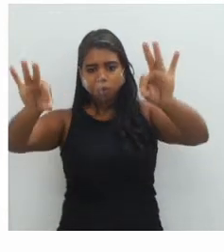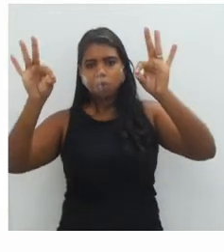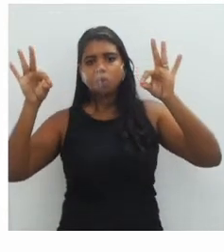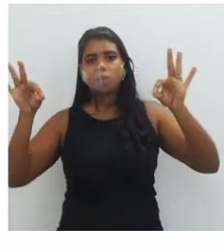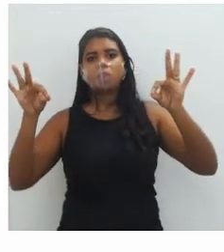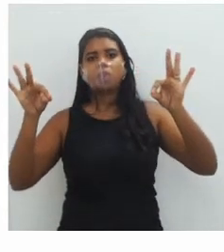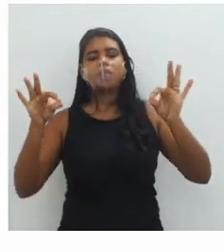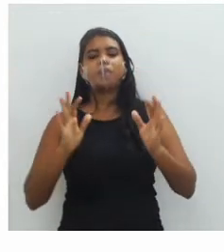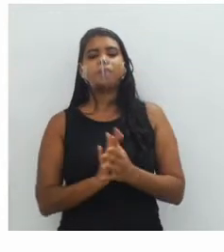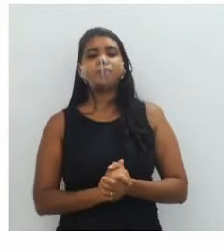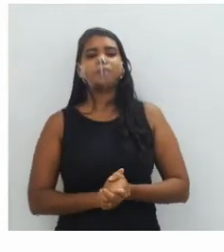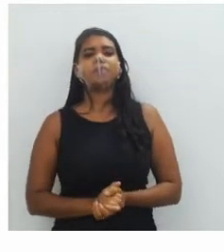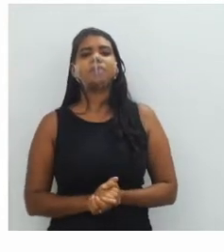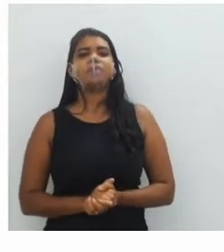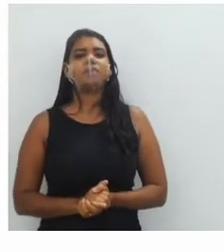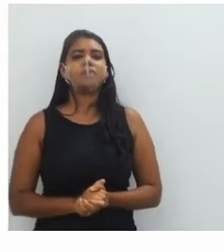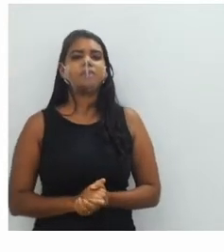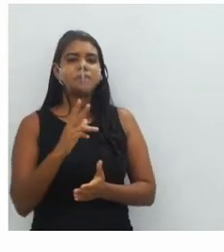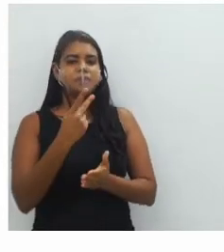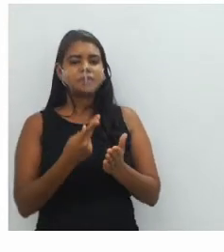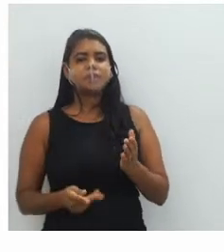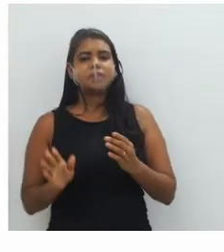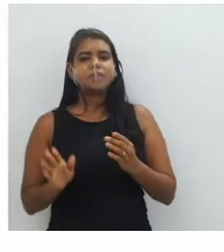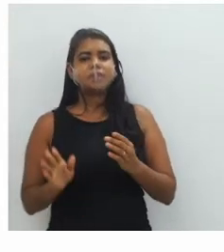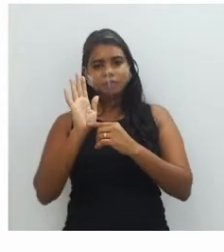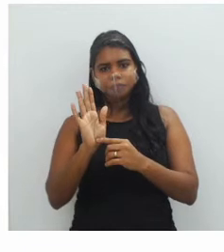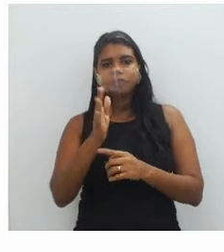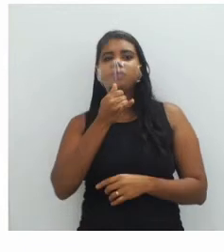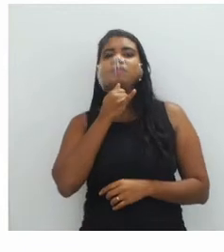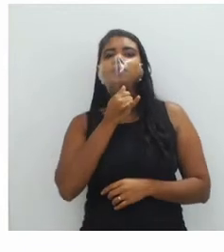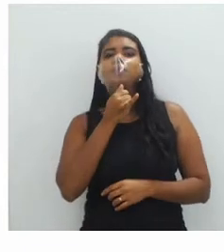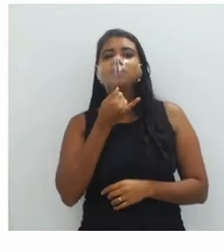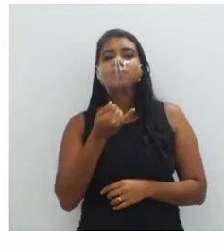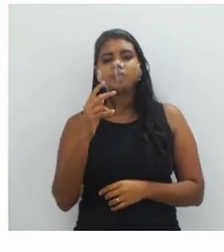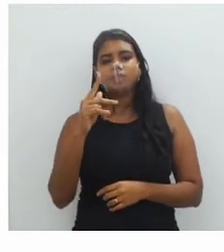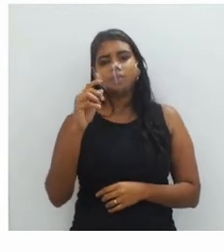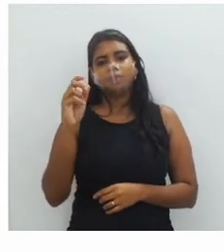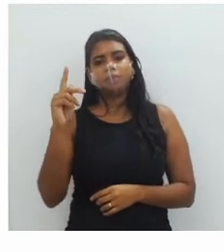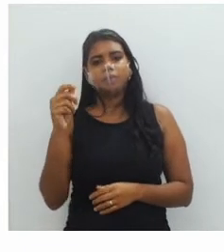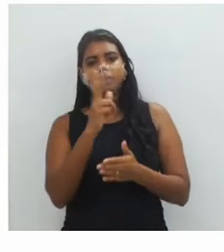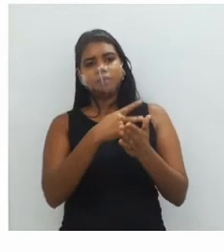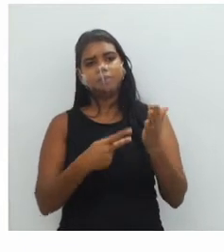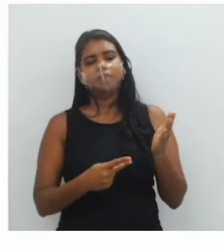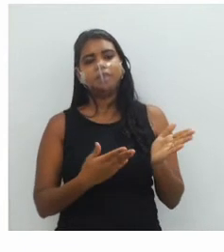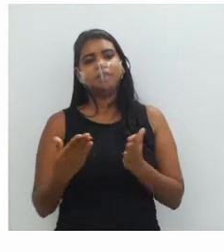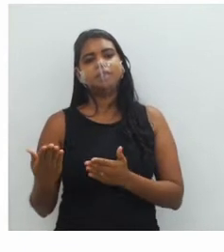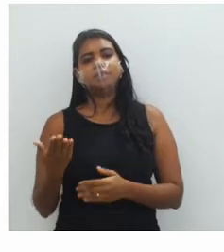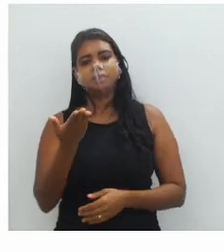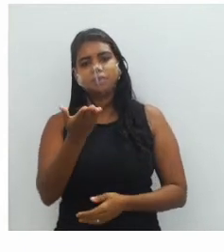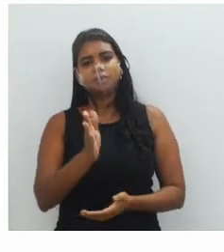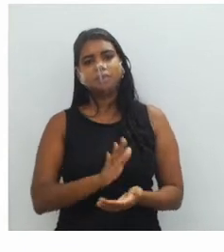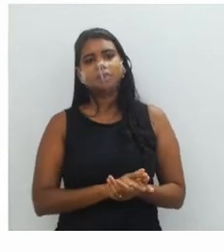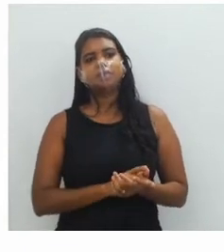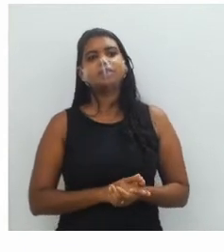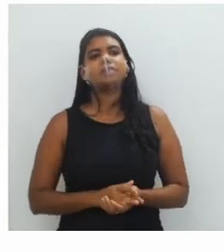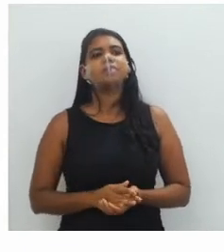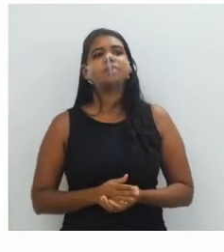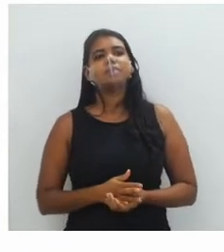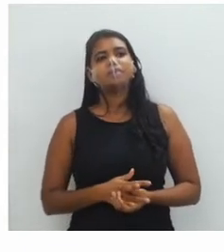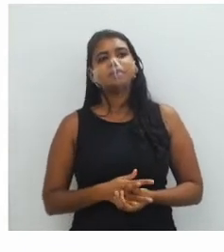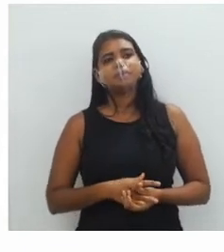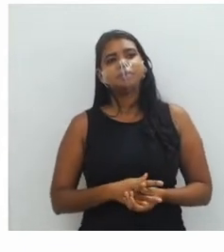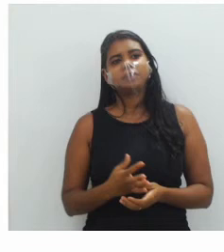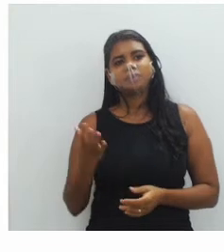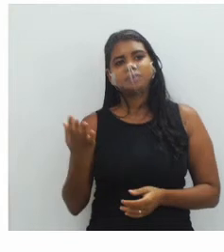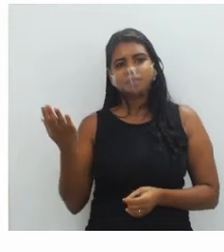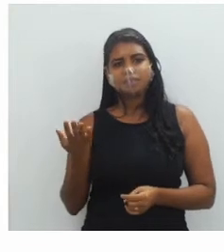vira uma obra de arte. Então, aqui, são os exemplos da pop art para vocês. E aí, agora, a